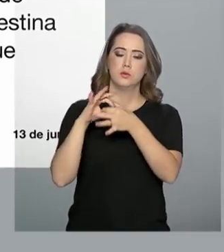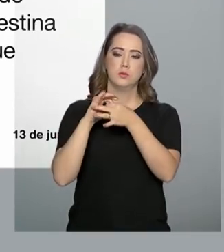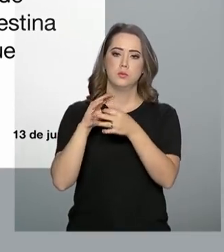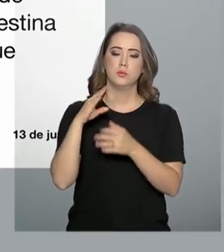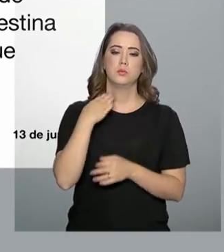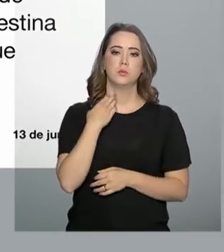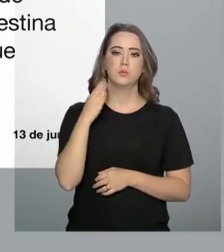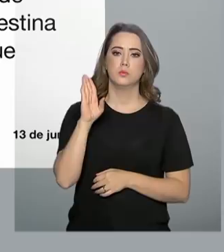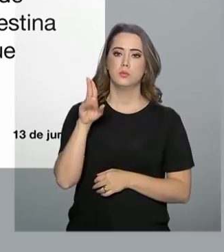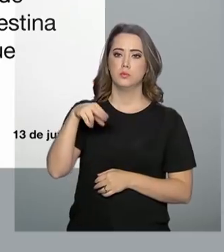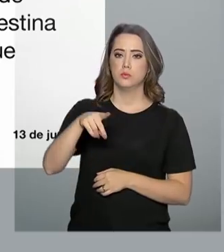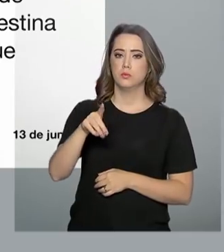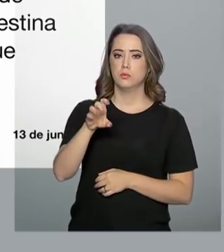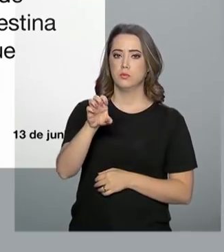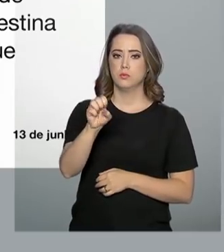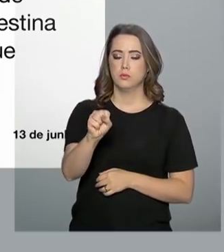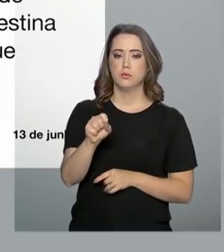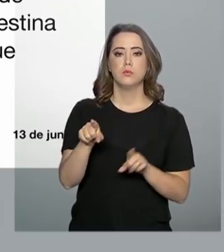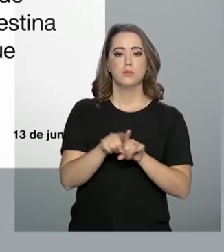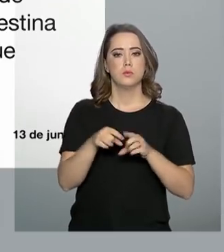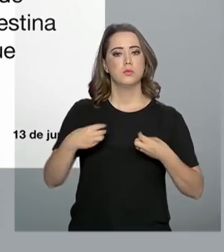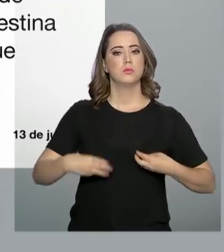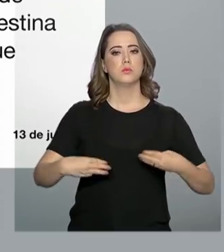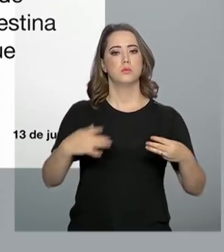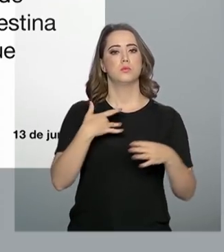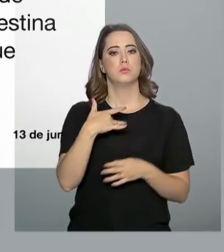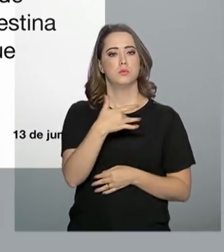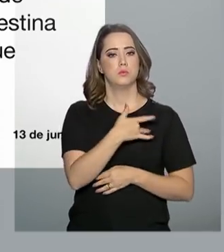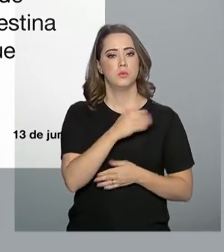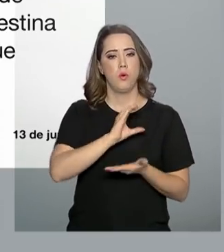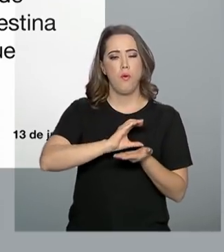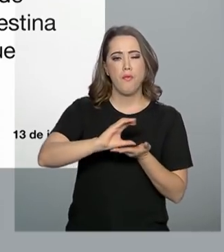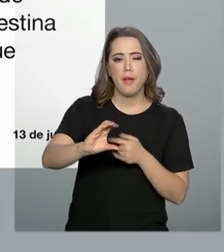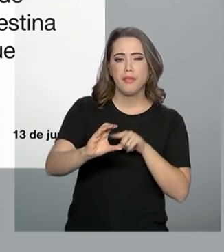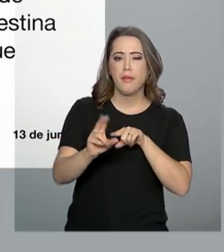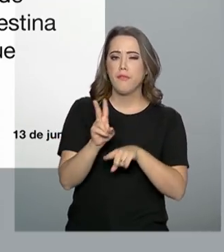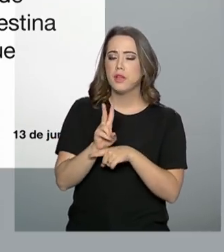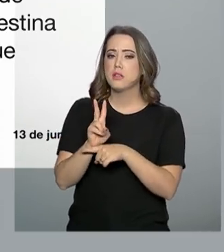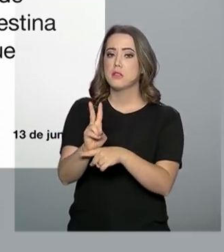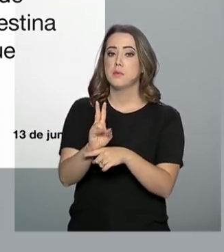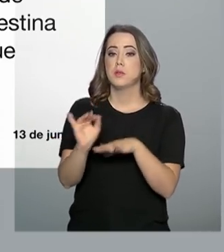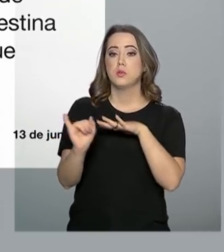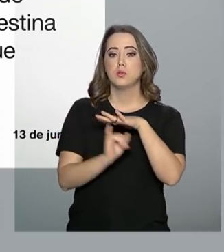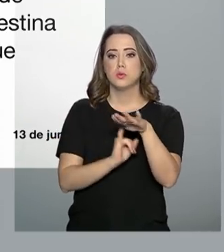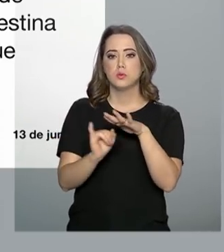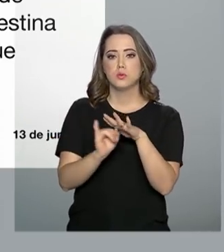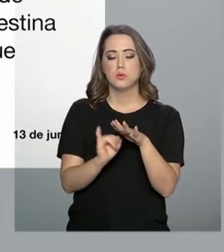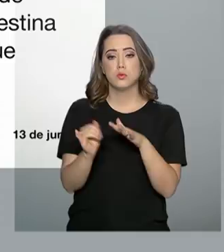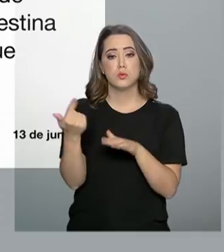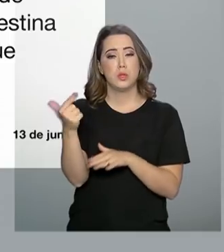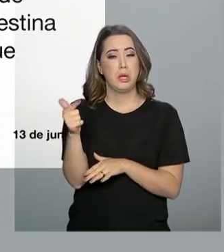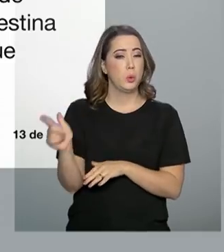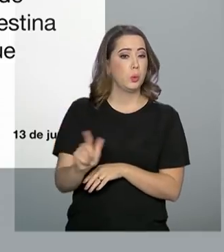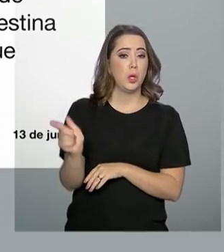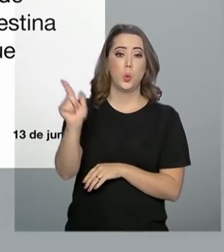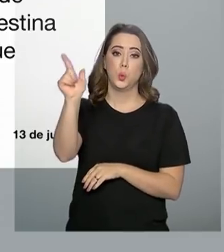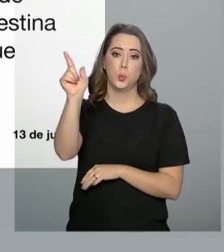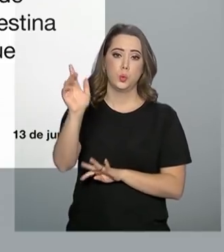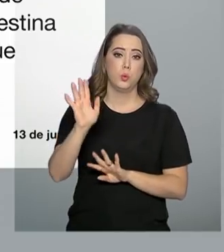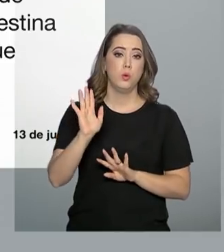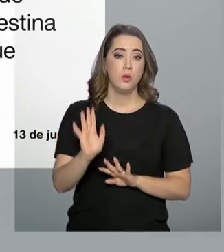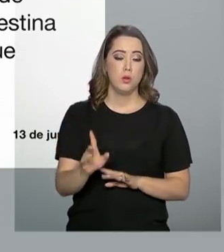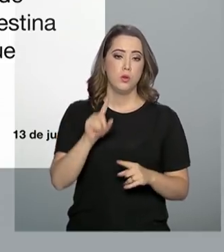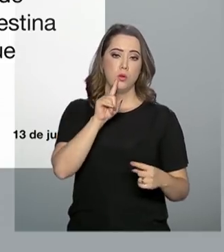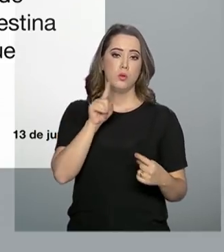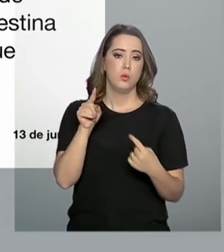parceria entre o BNDES e o Ministério da Saúde, que destina financiamentos a instituições sem fins